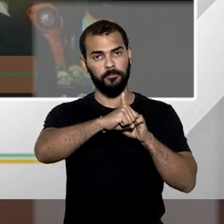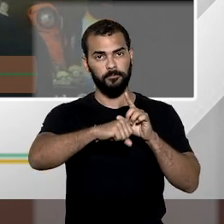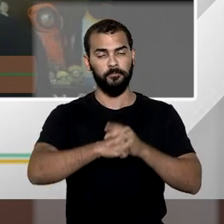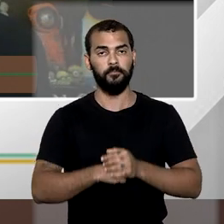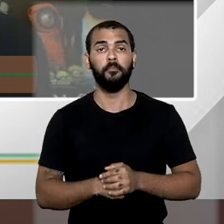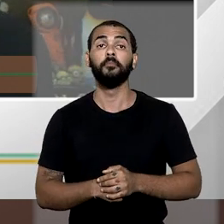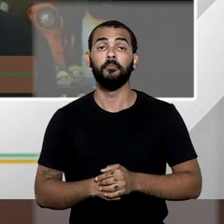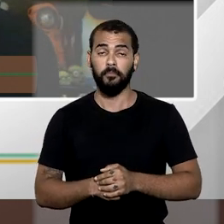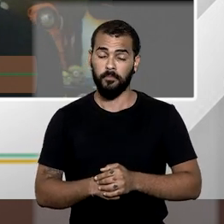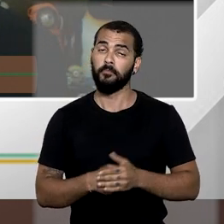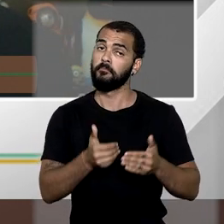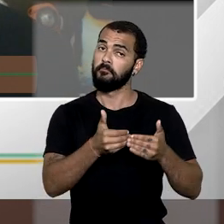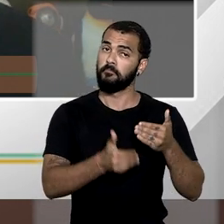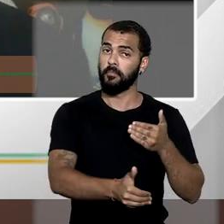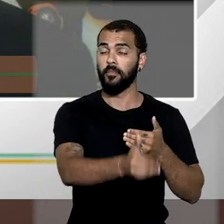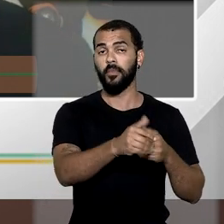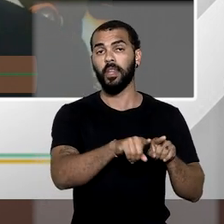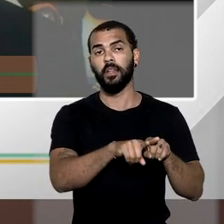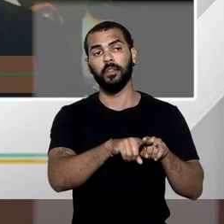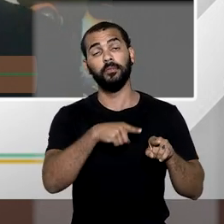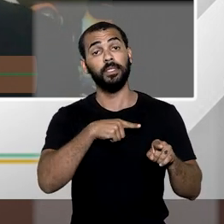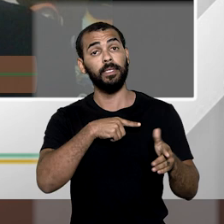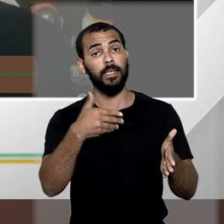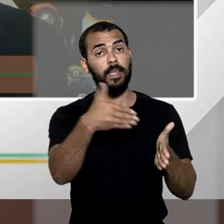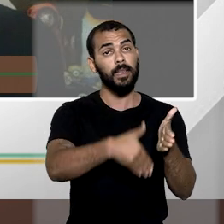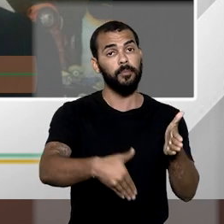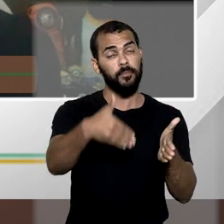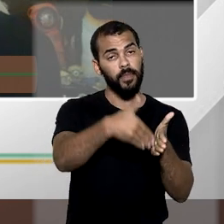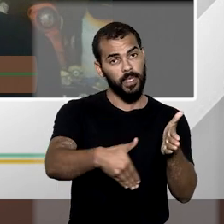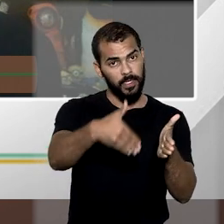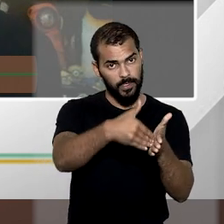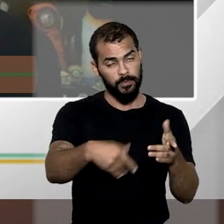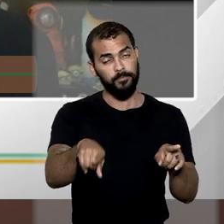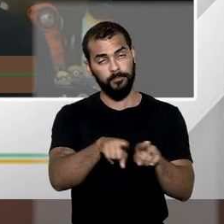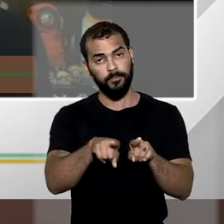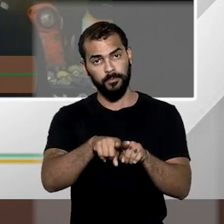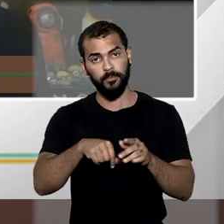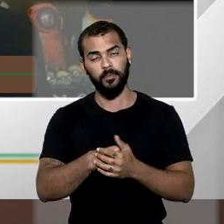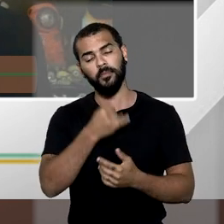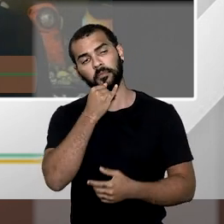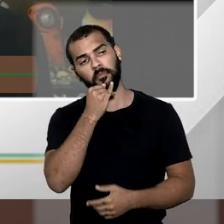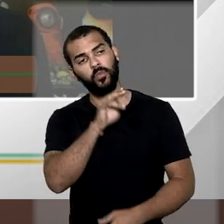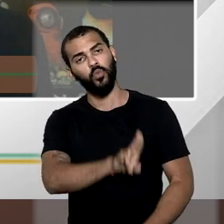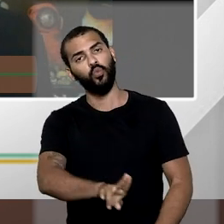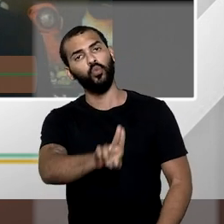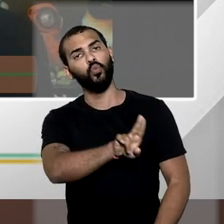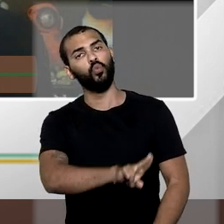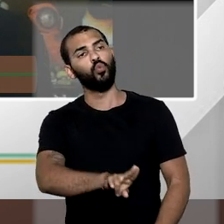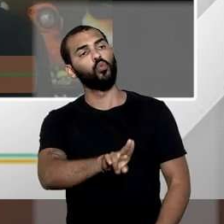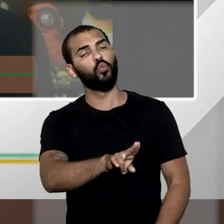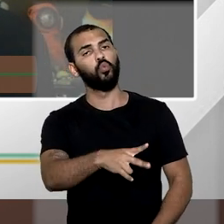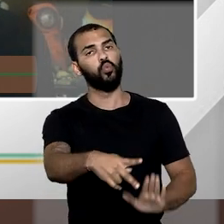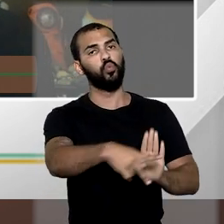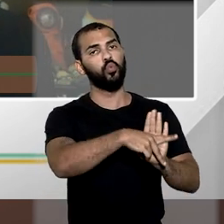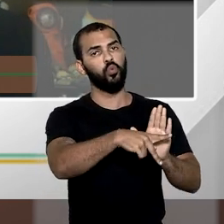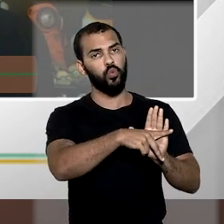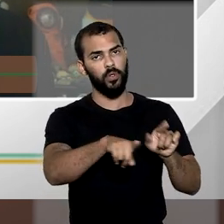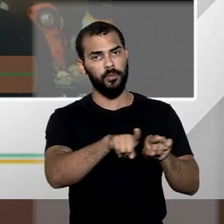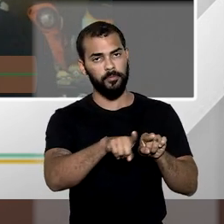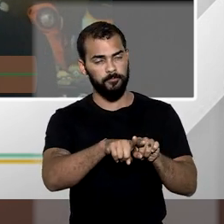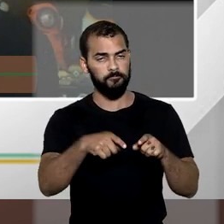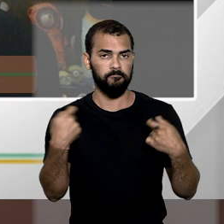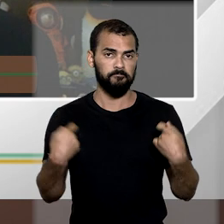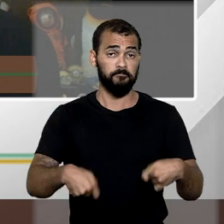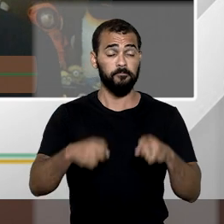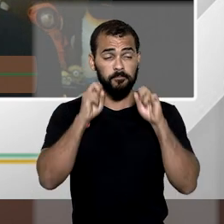vai por aí afora, em seguida, cria limitações, ou seja, o uso da propriedade, ele fica condicionado